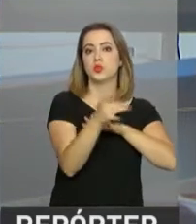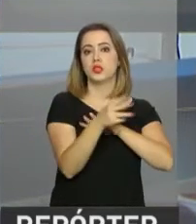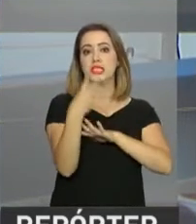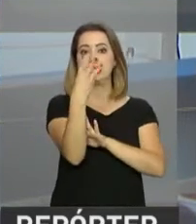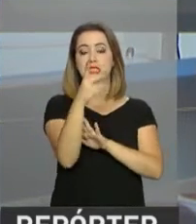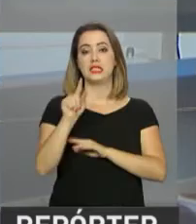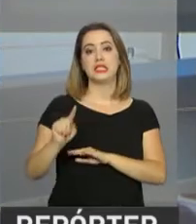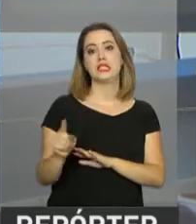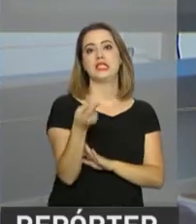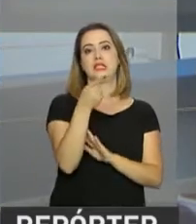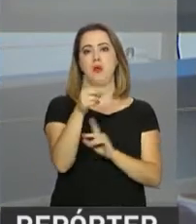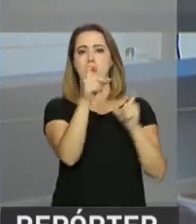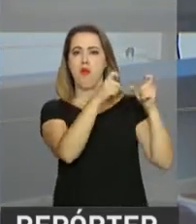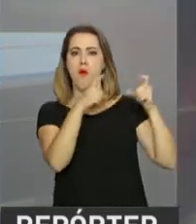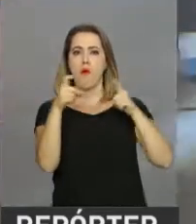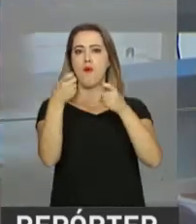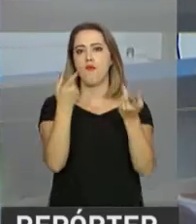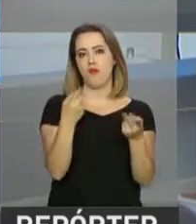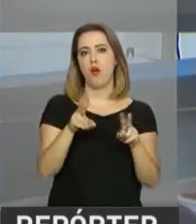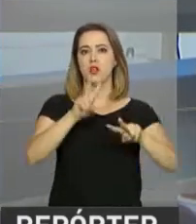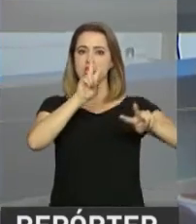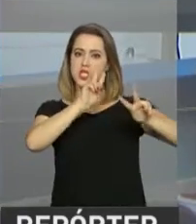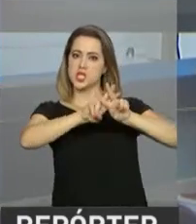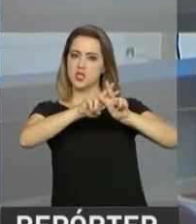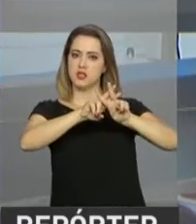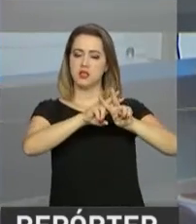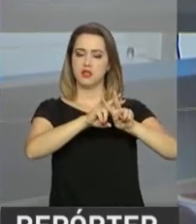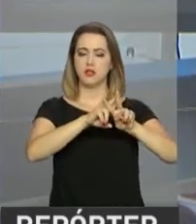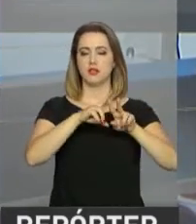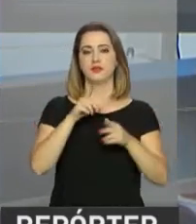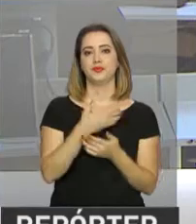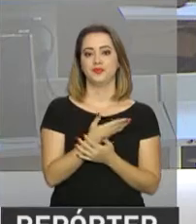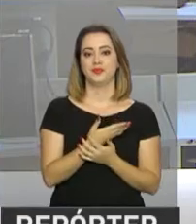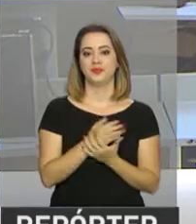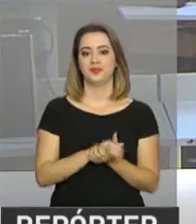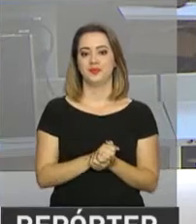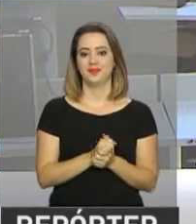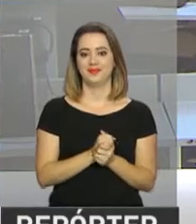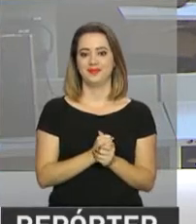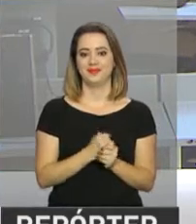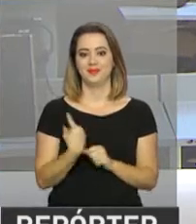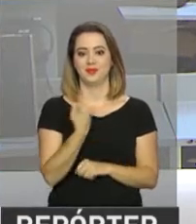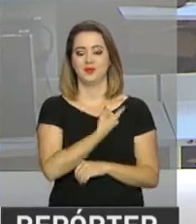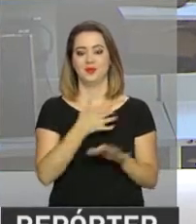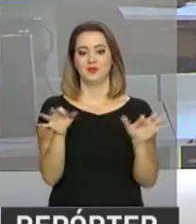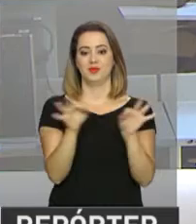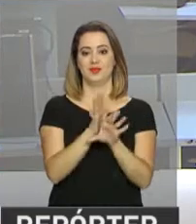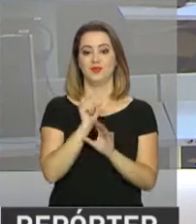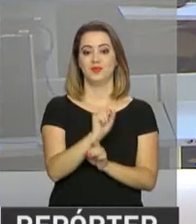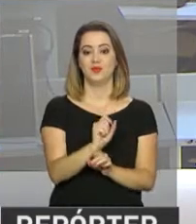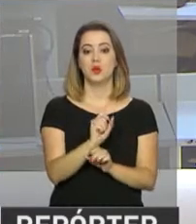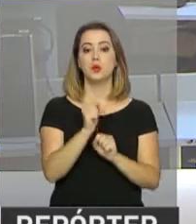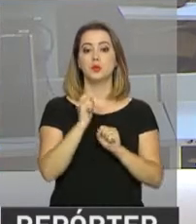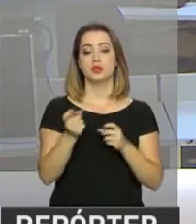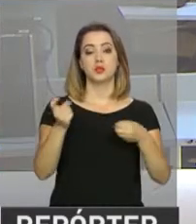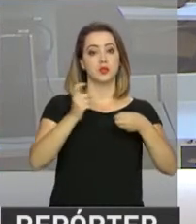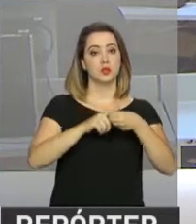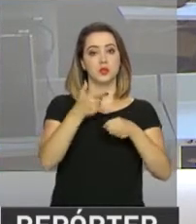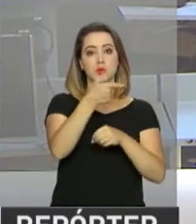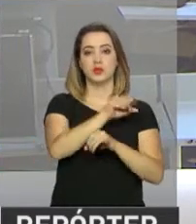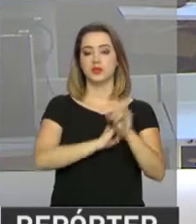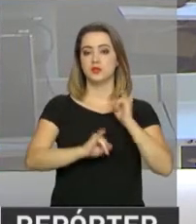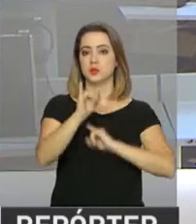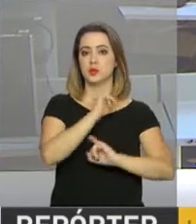selfies e postagens com a hashtag Cataratas Day. E nós ficamos por aqui. Podemos voltar a qualquer